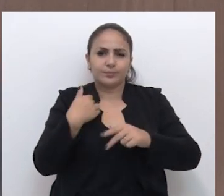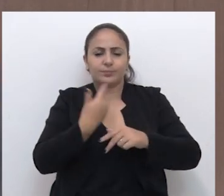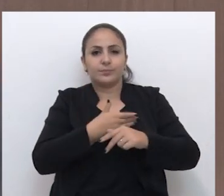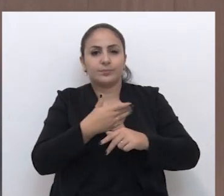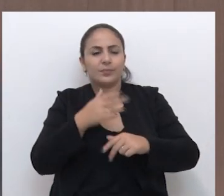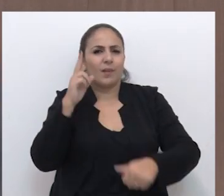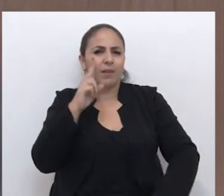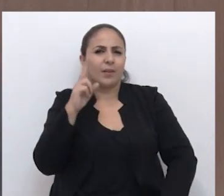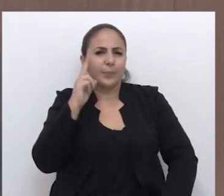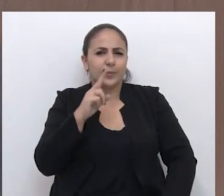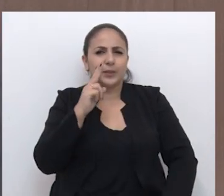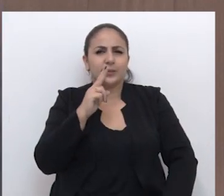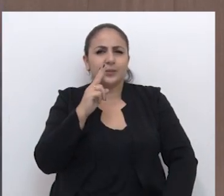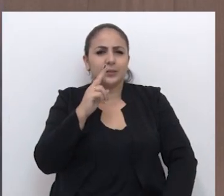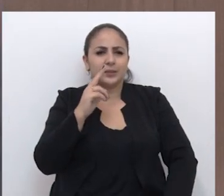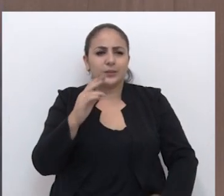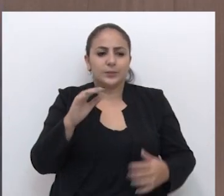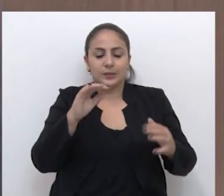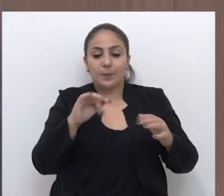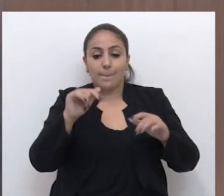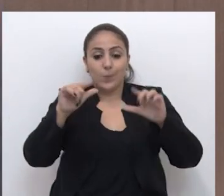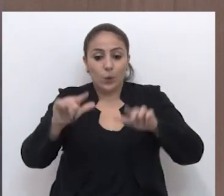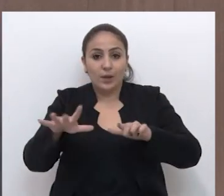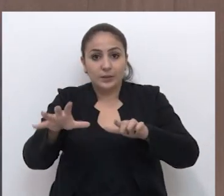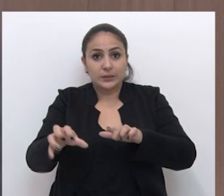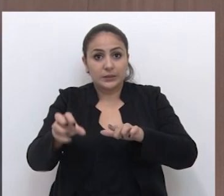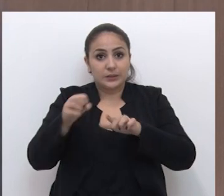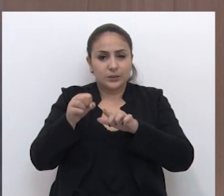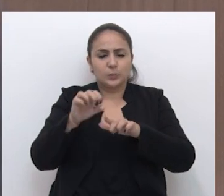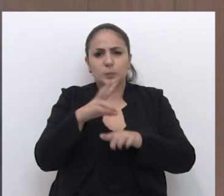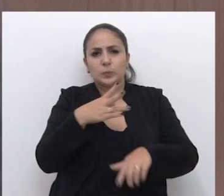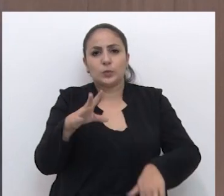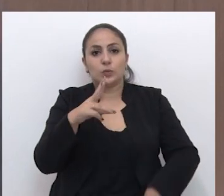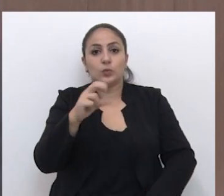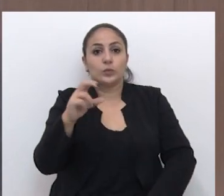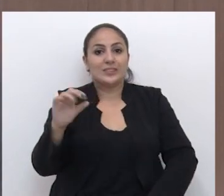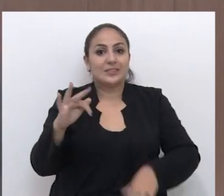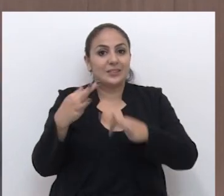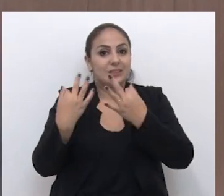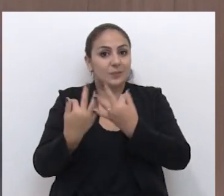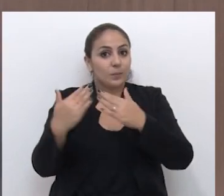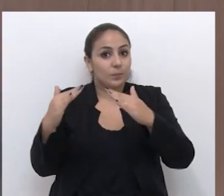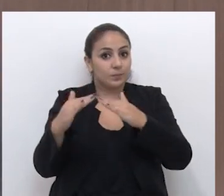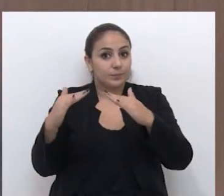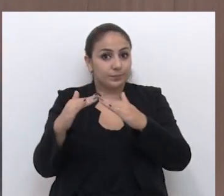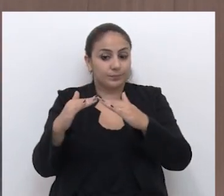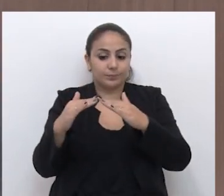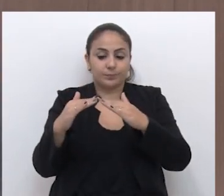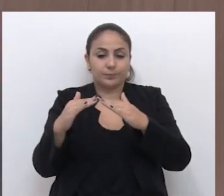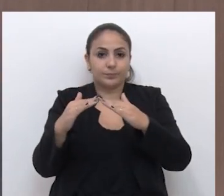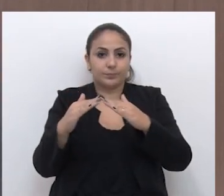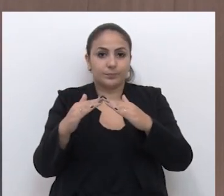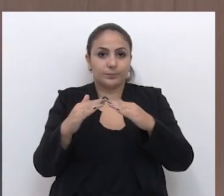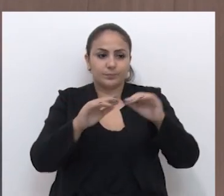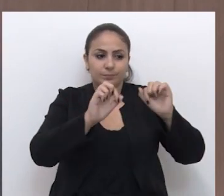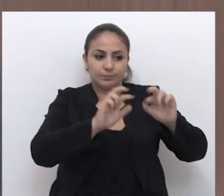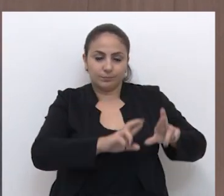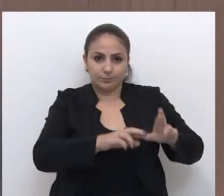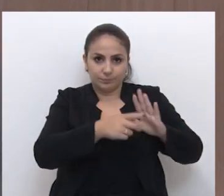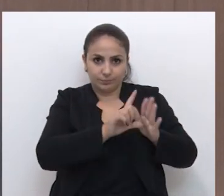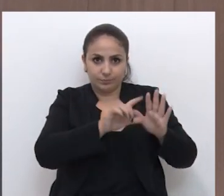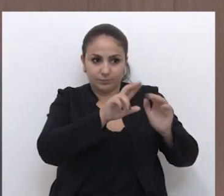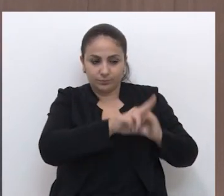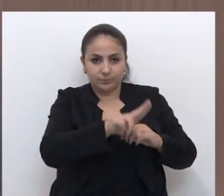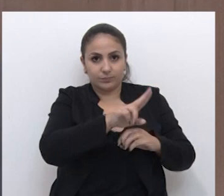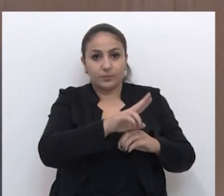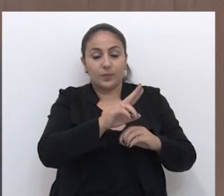população que nos assiste vai se lembrar que foi de uma reintegração de posse de cerca de 200 famílias que moravam numa